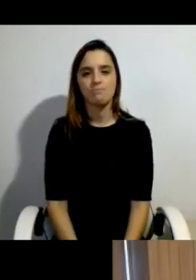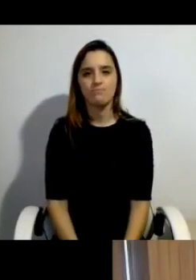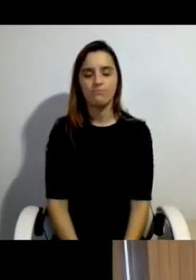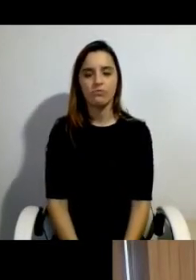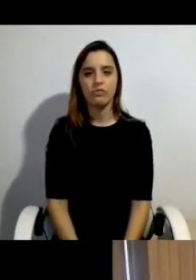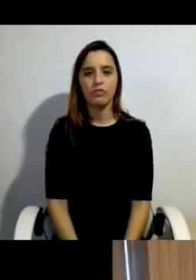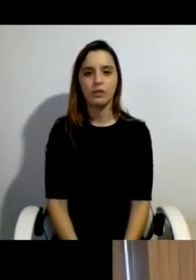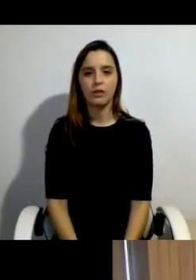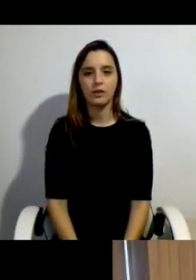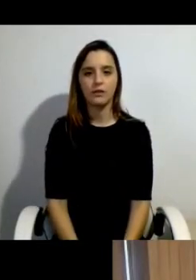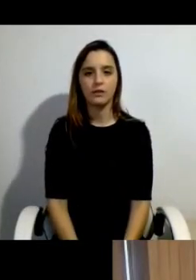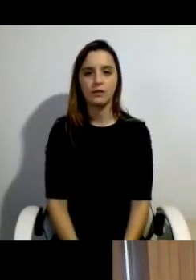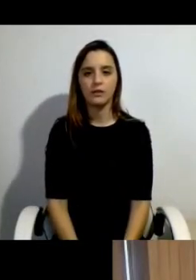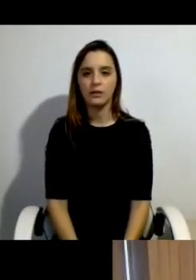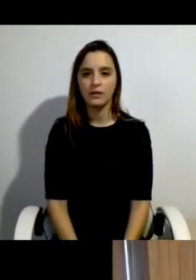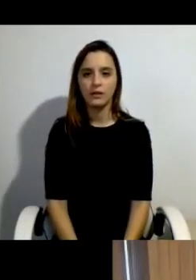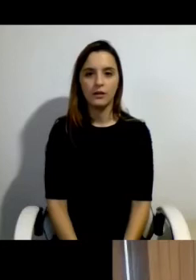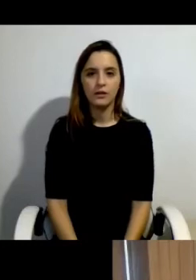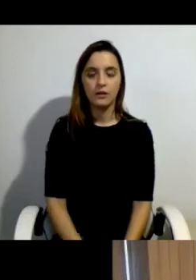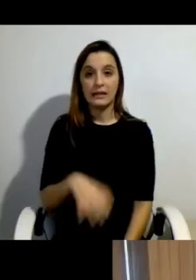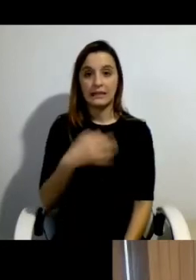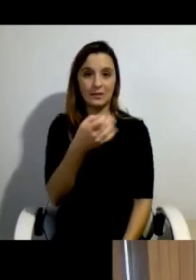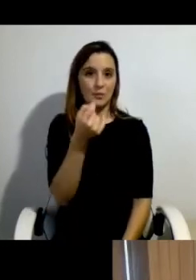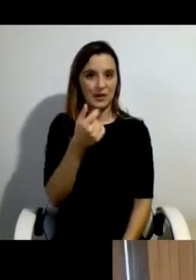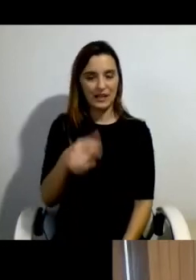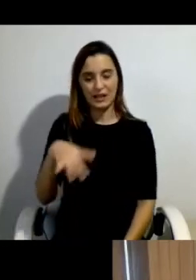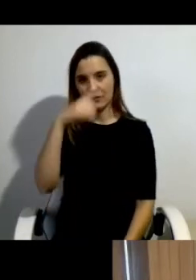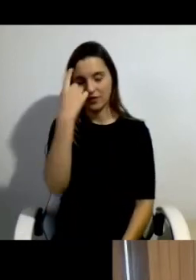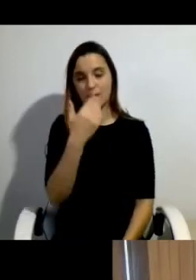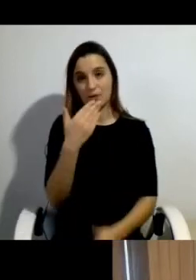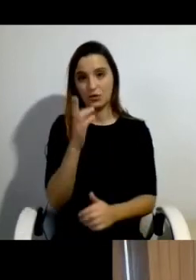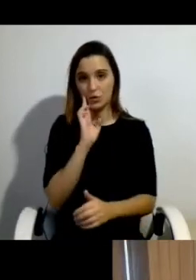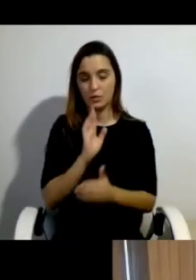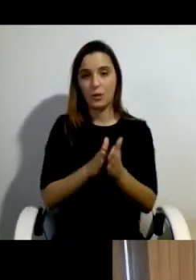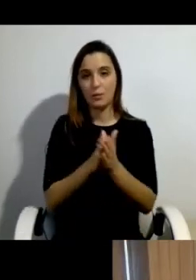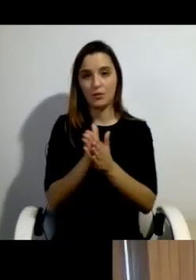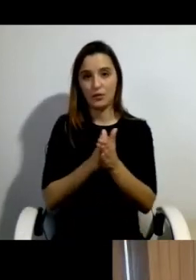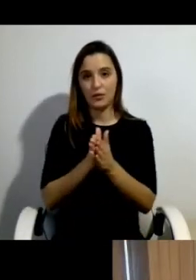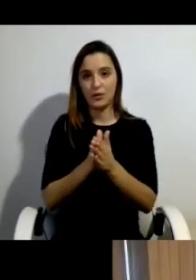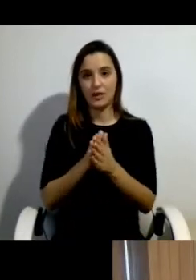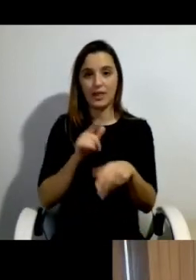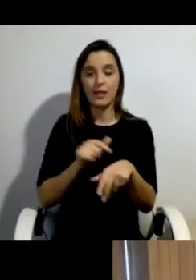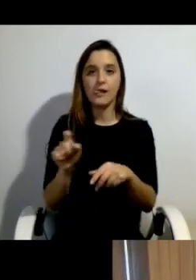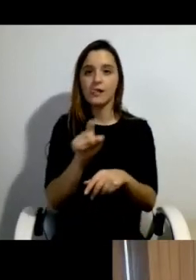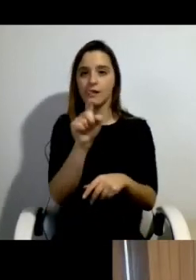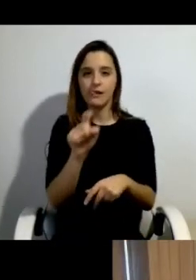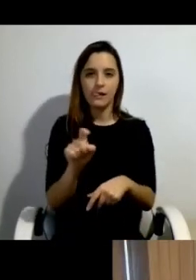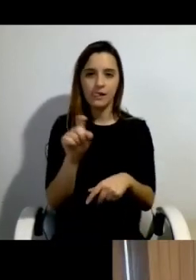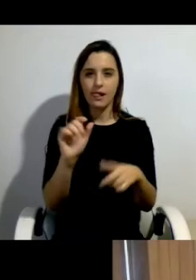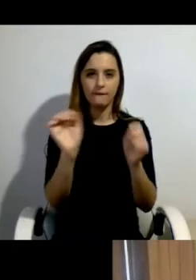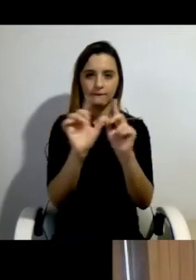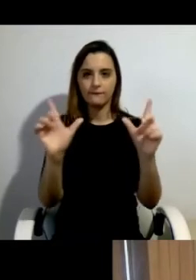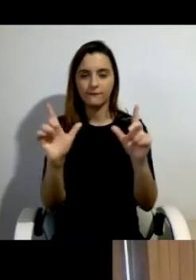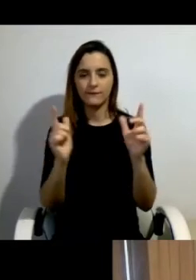complicado nestes números. Peço desculpa. Então, aproveito aqui enquanto tento as questões técnicas para